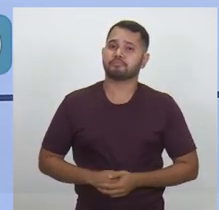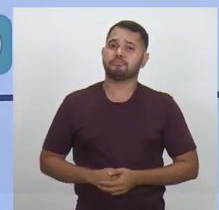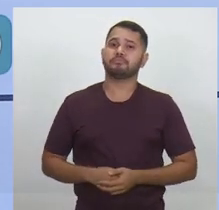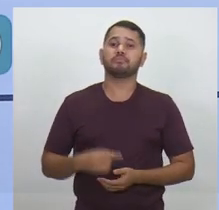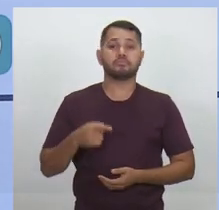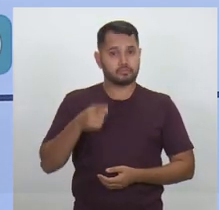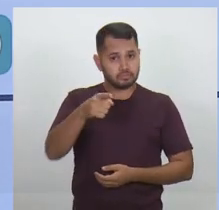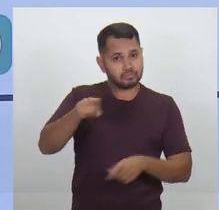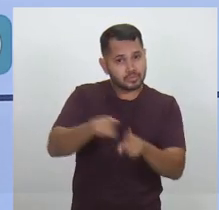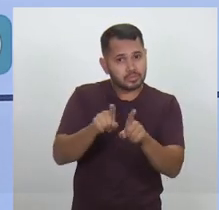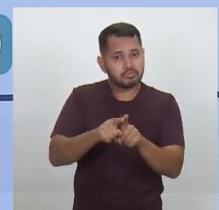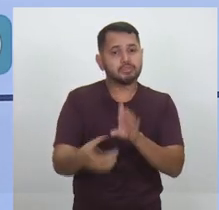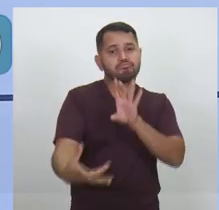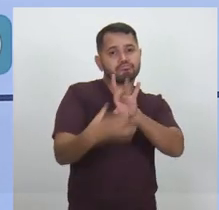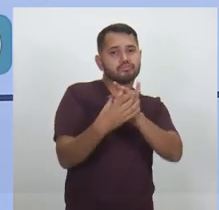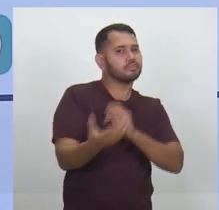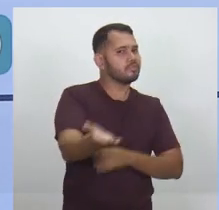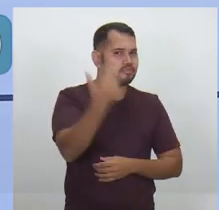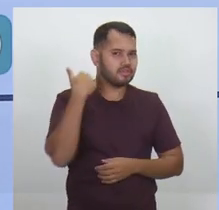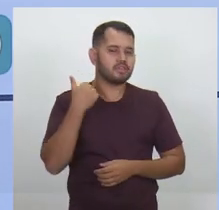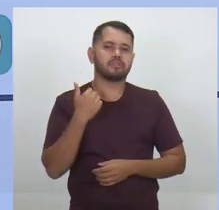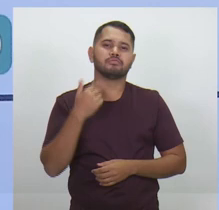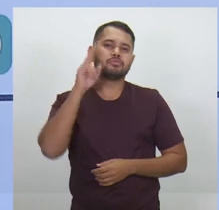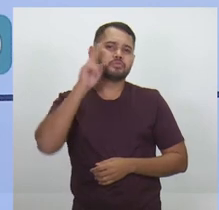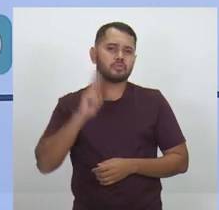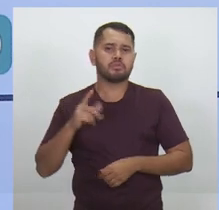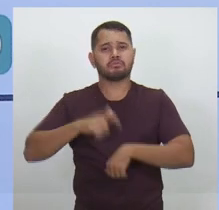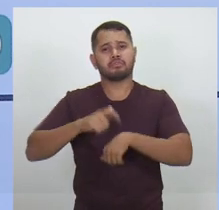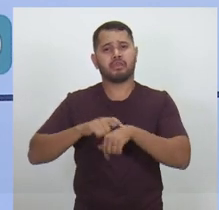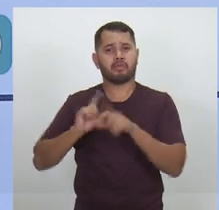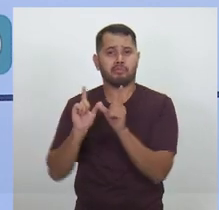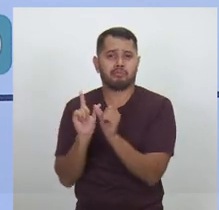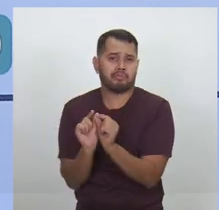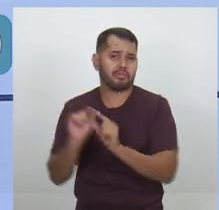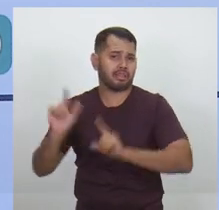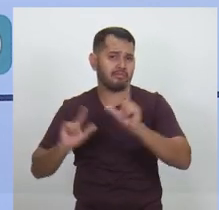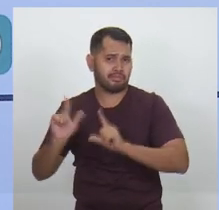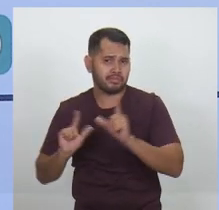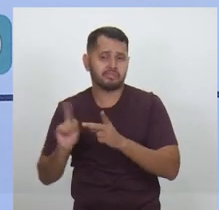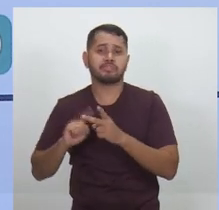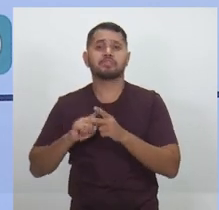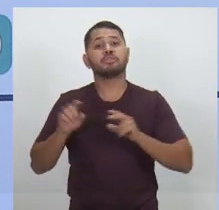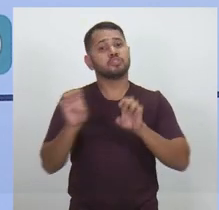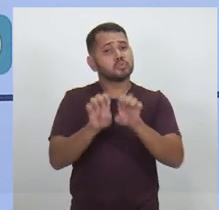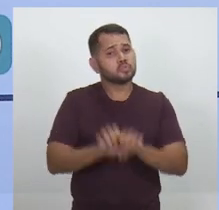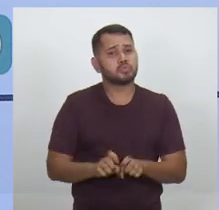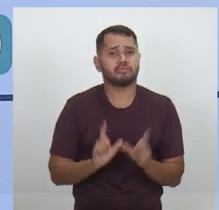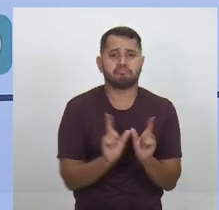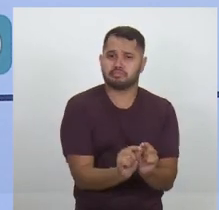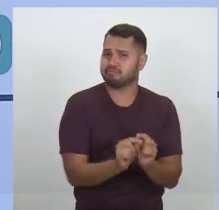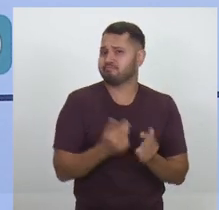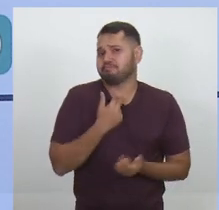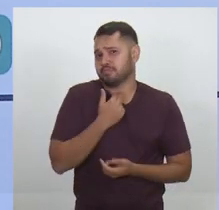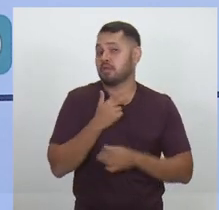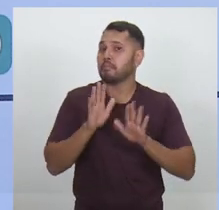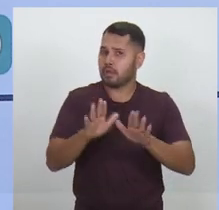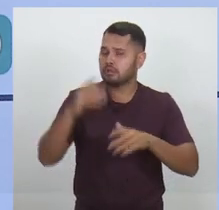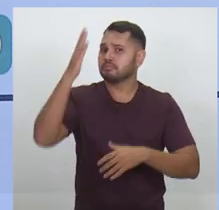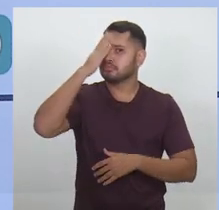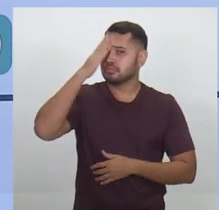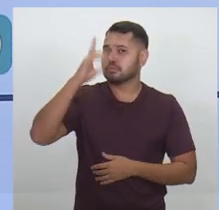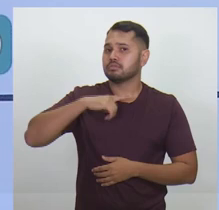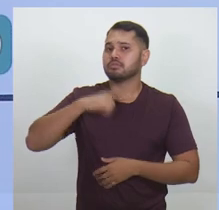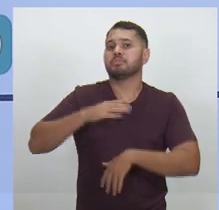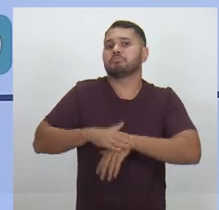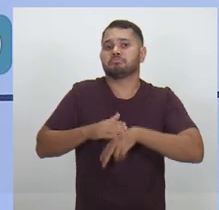para fazer parte dessa caminhada. Nosso tempo de televisão é pequeno, nossa estrutura também é pequena. Mas nós temos a